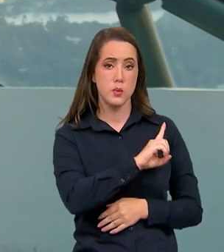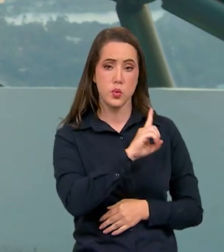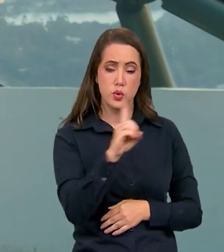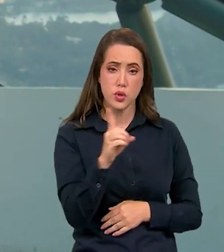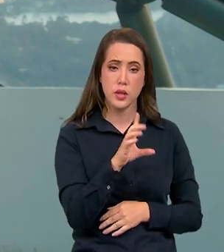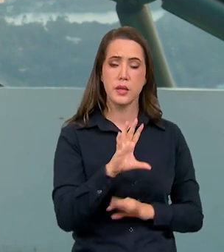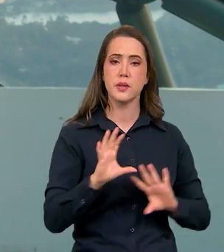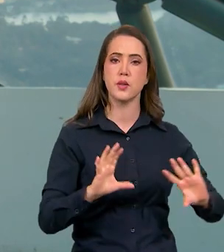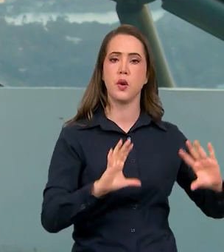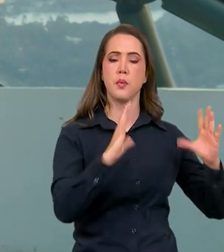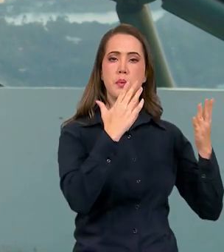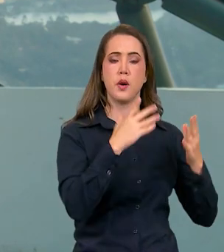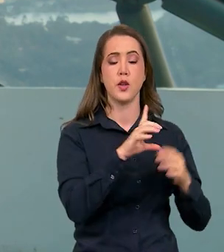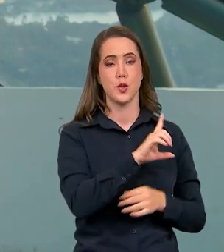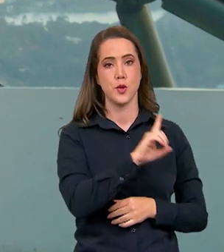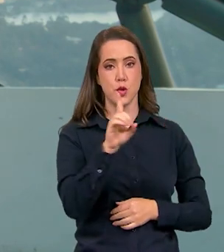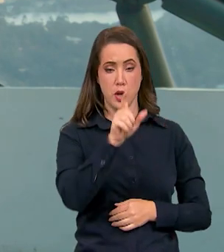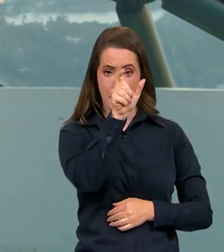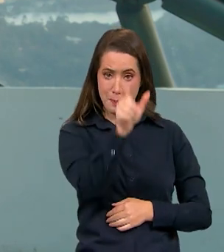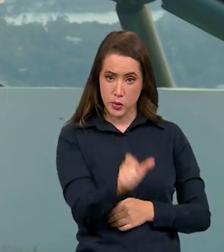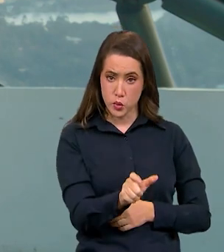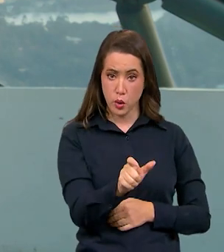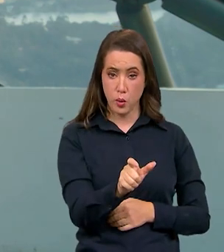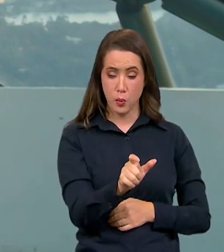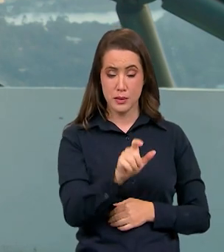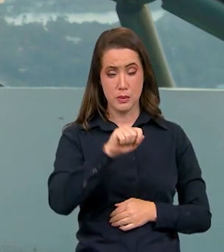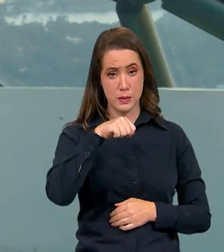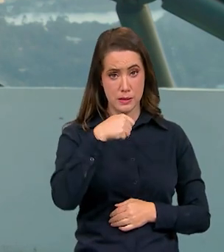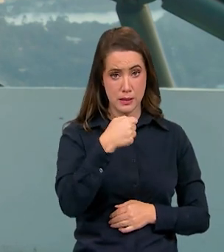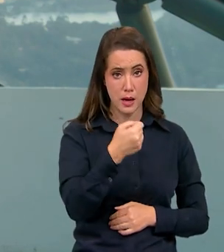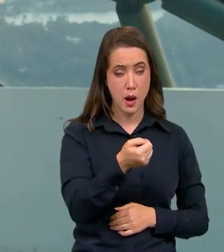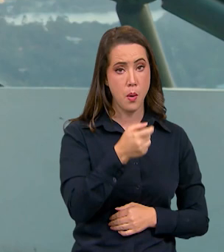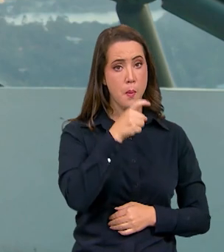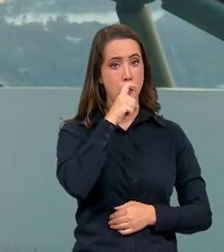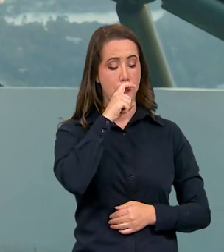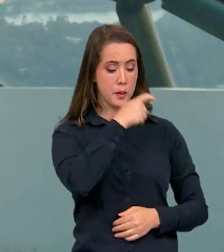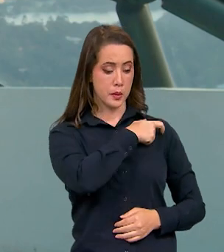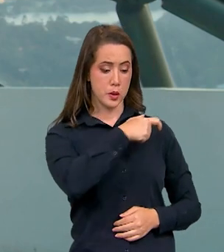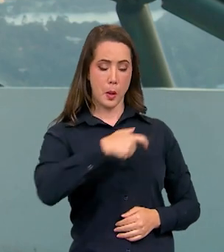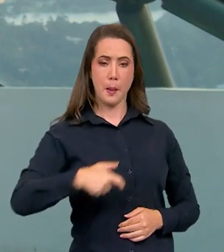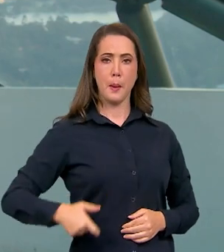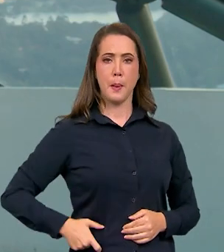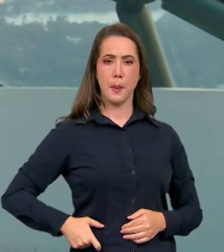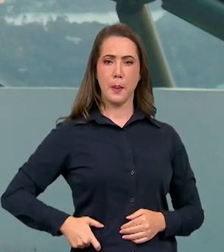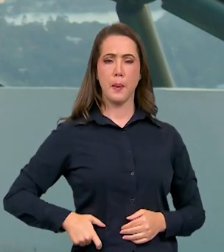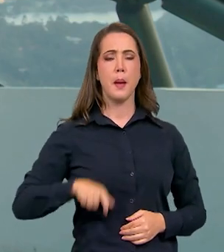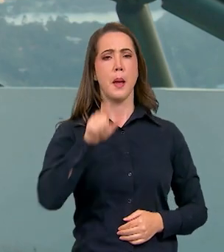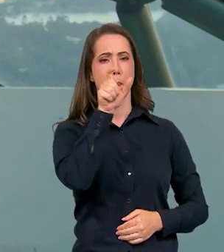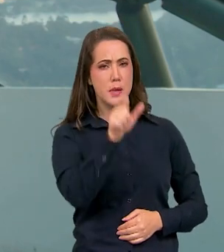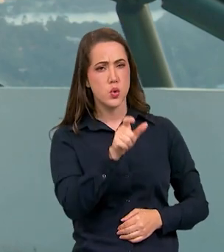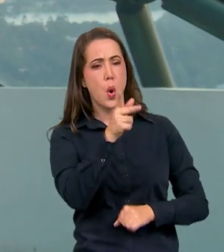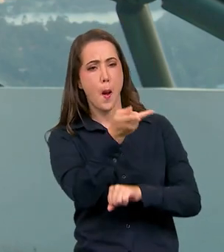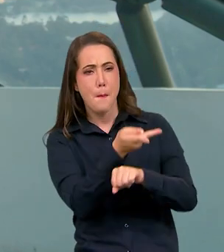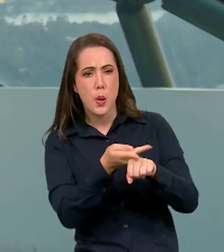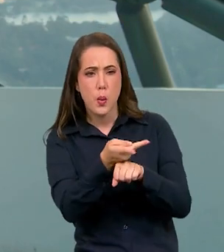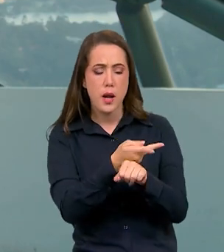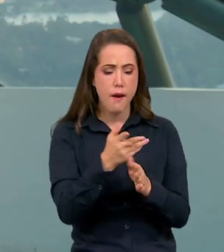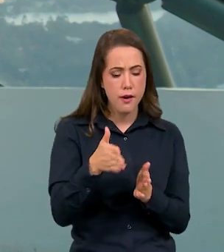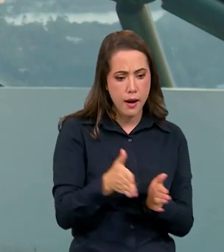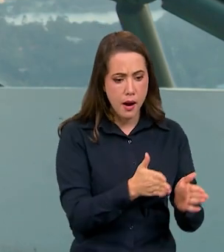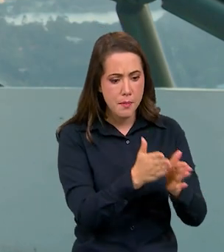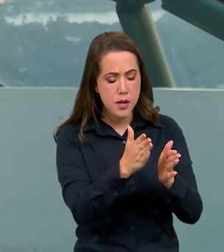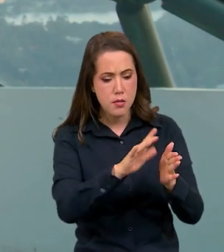dia onde se comemora o dia do Marechal Rondon, que foi um desbravador, né? Que desbravou